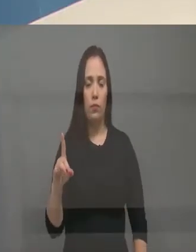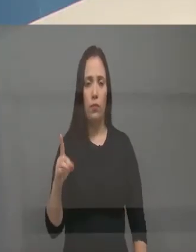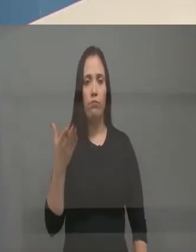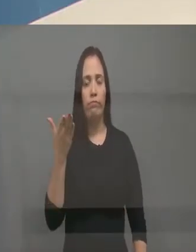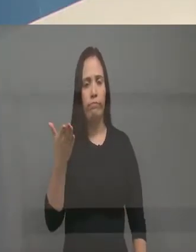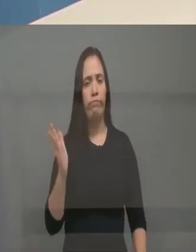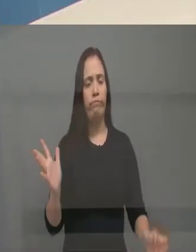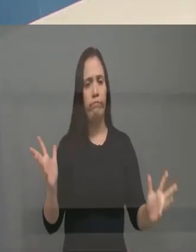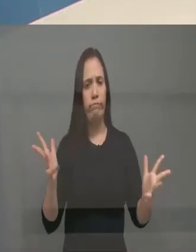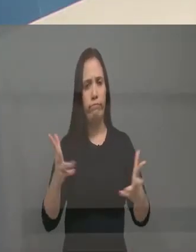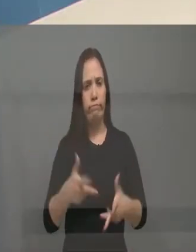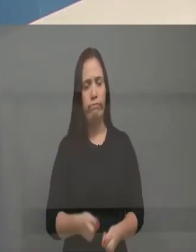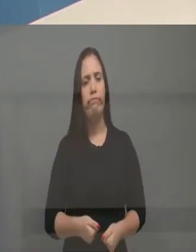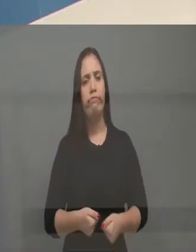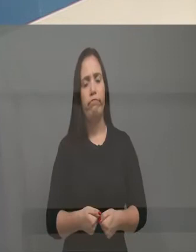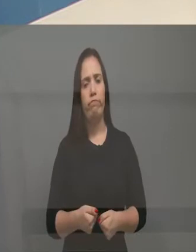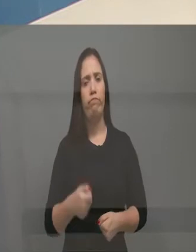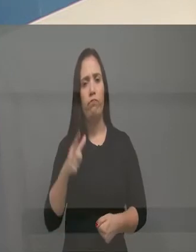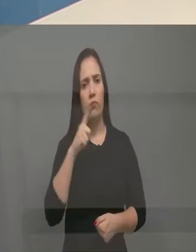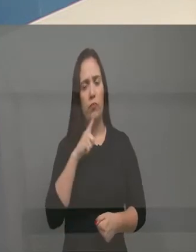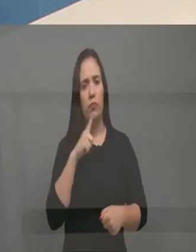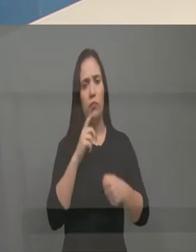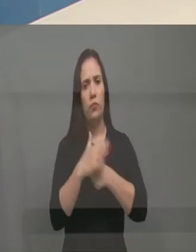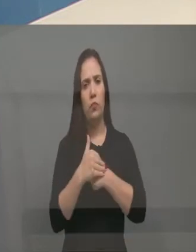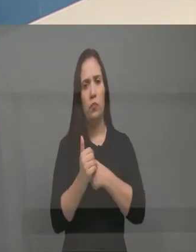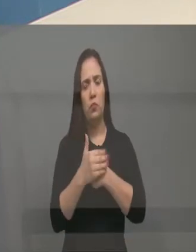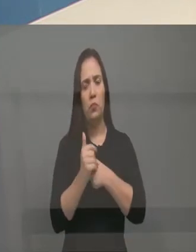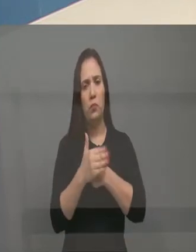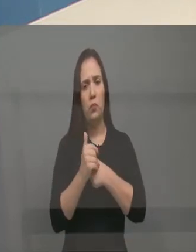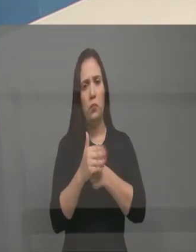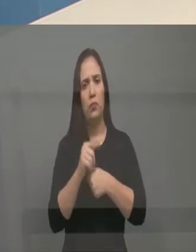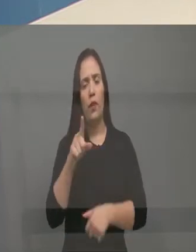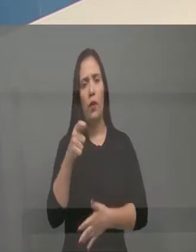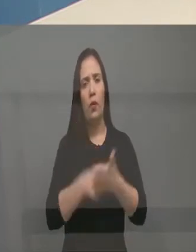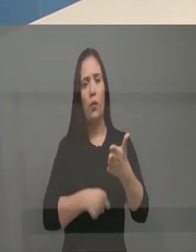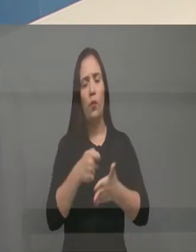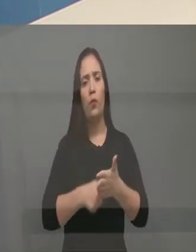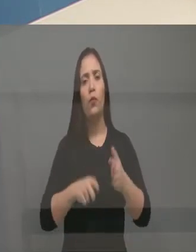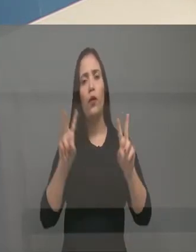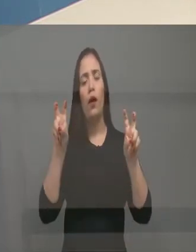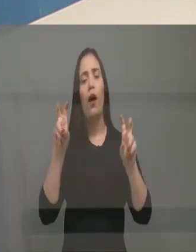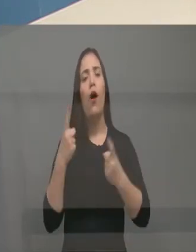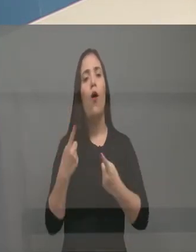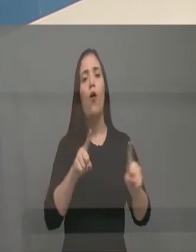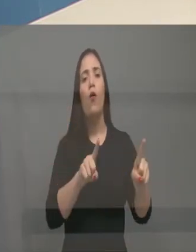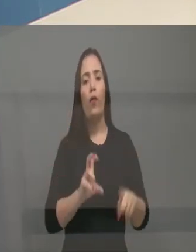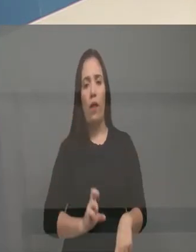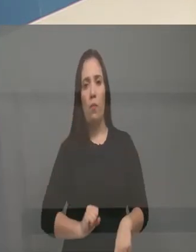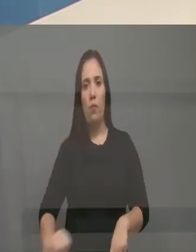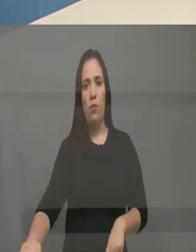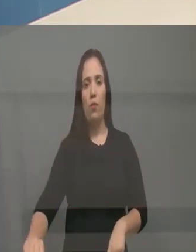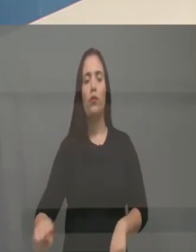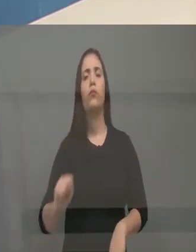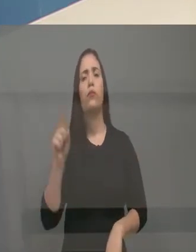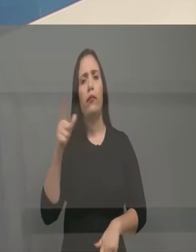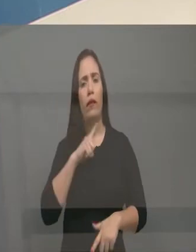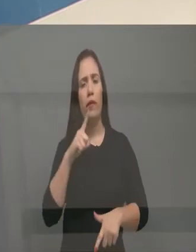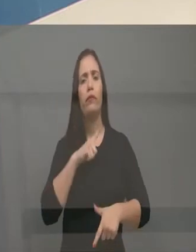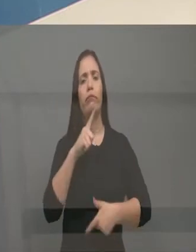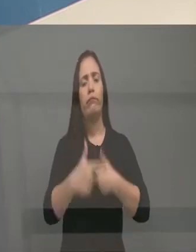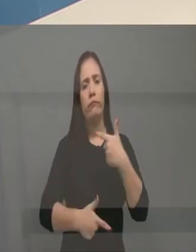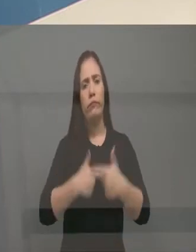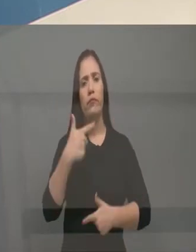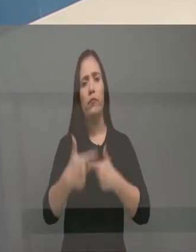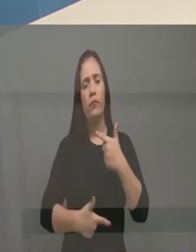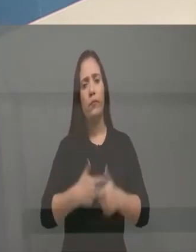vida, grande figura, pessoa que eu tenho, trouxe várias vezes aqui já, na luta contra o aborto. É uma pessoa também que tem trabalhado muito, e aí